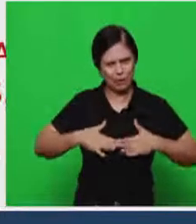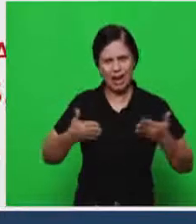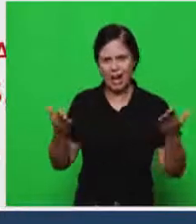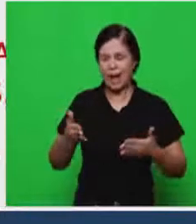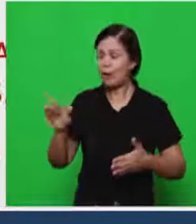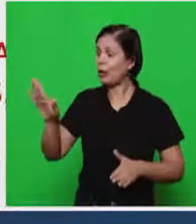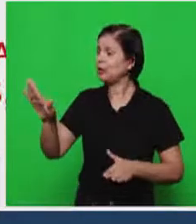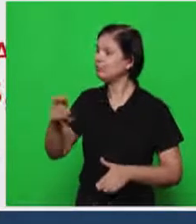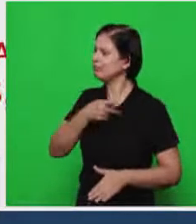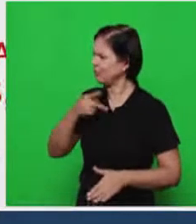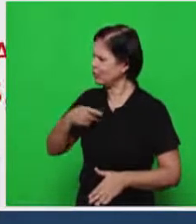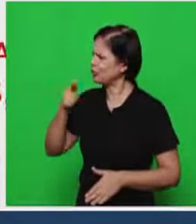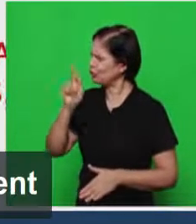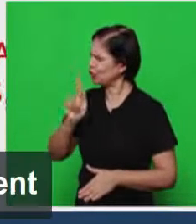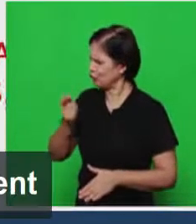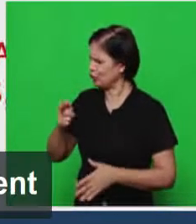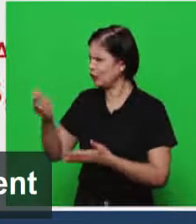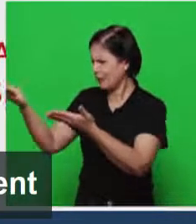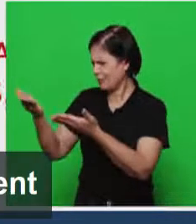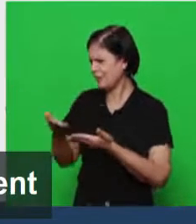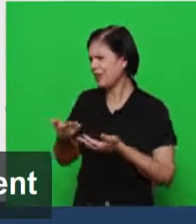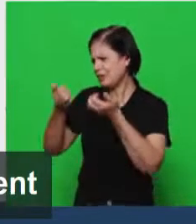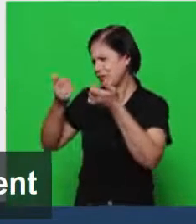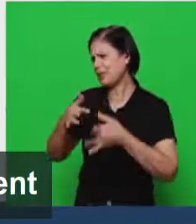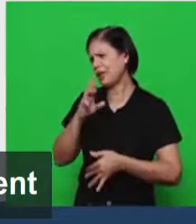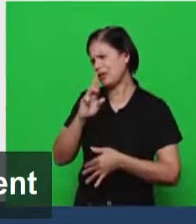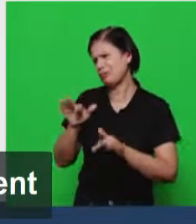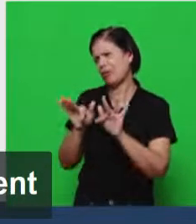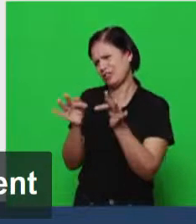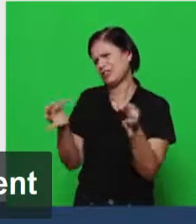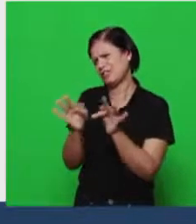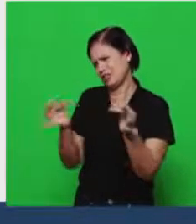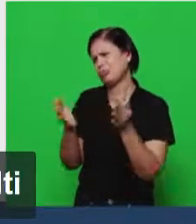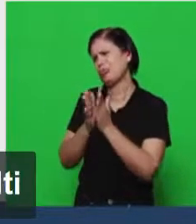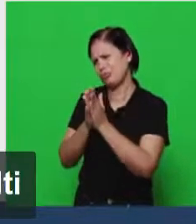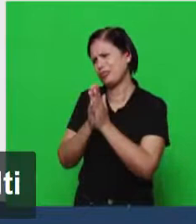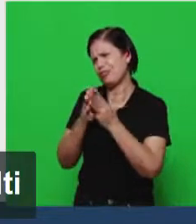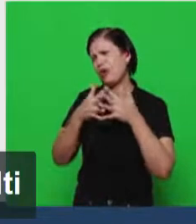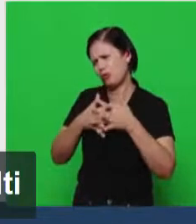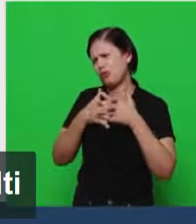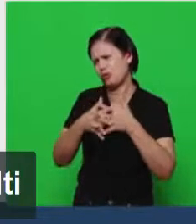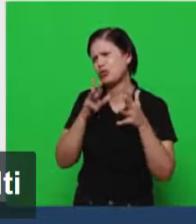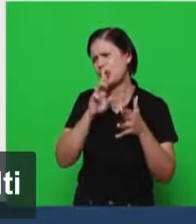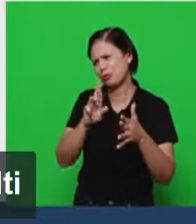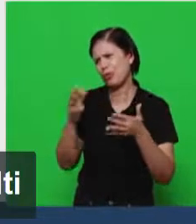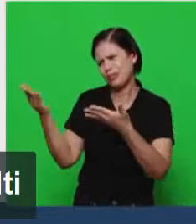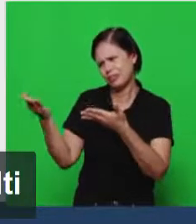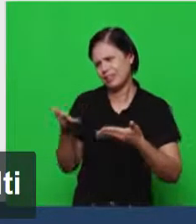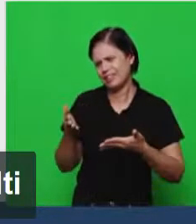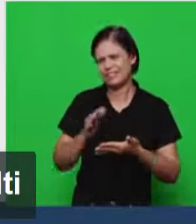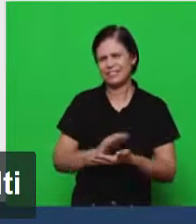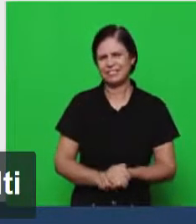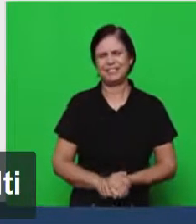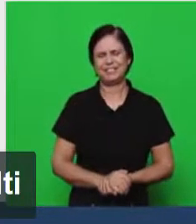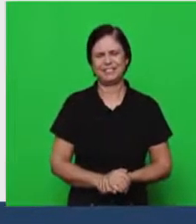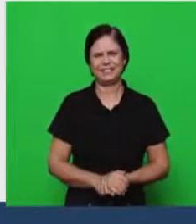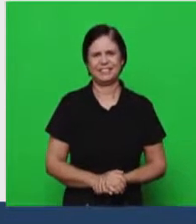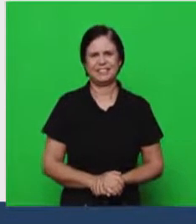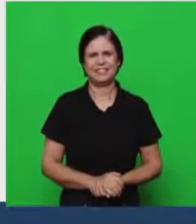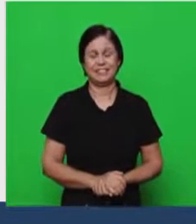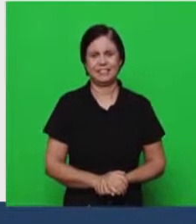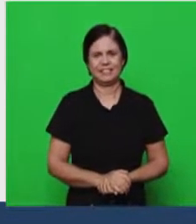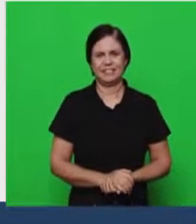da resposta nós vamos então passar a palavra ao pastor Gedeuti e ele vai fazer um comentário para os irmãos agora amém pastor Gedeuti